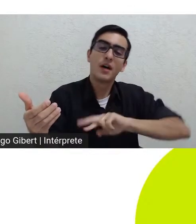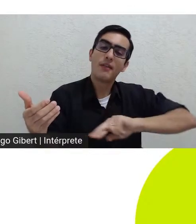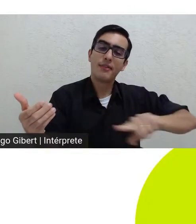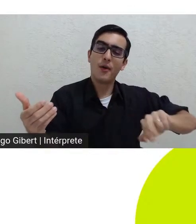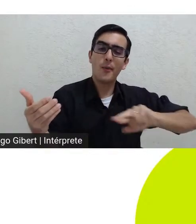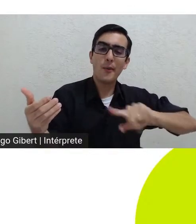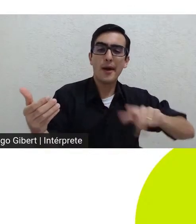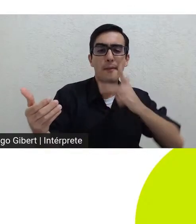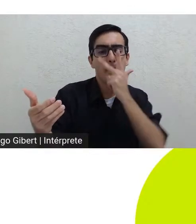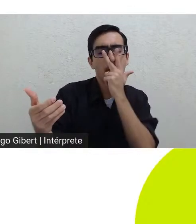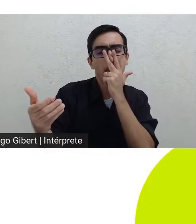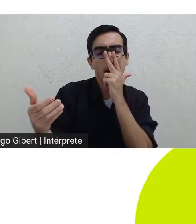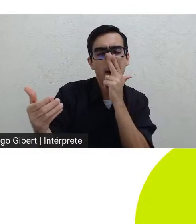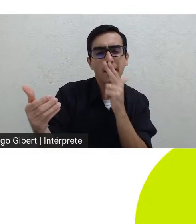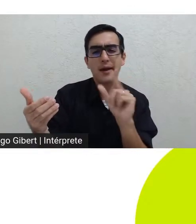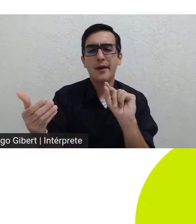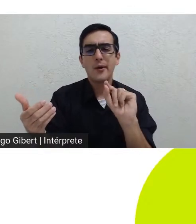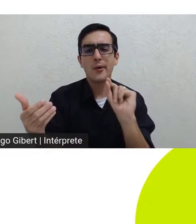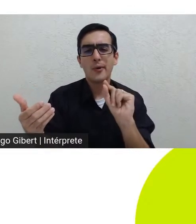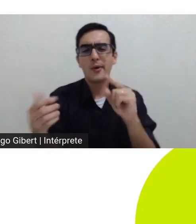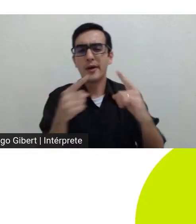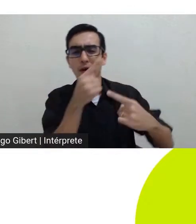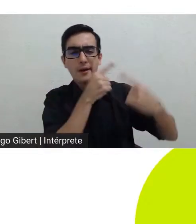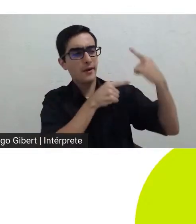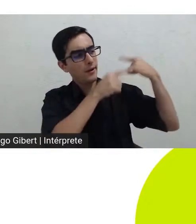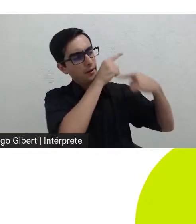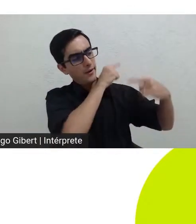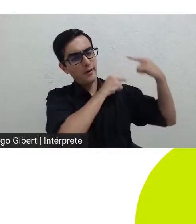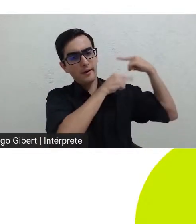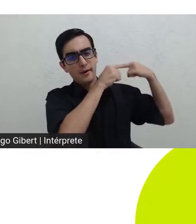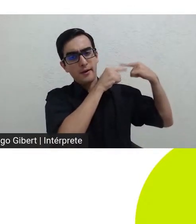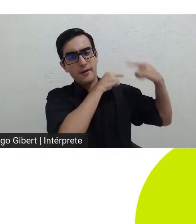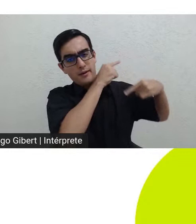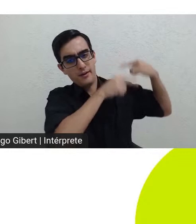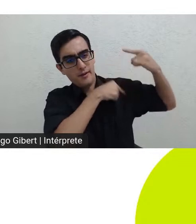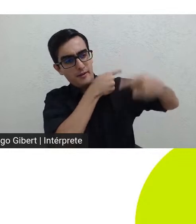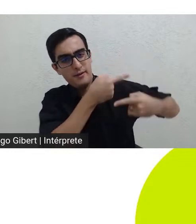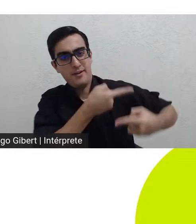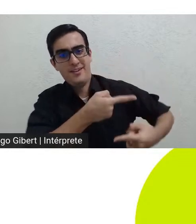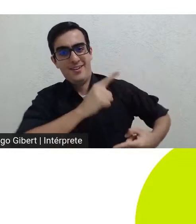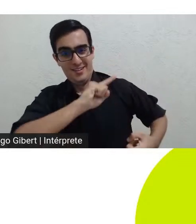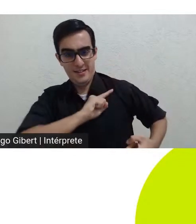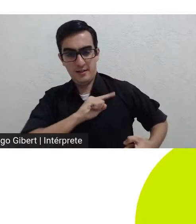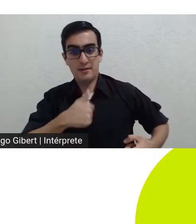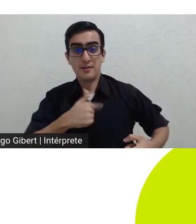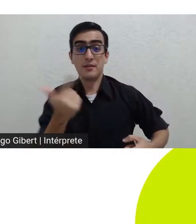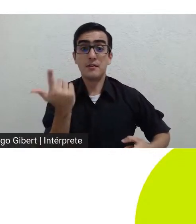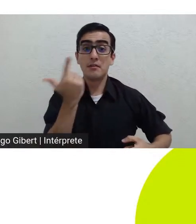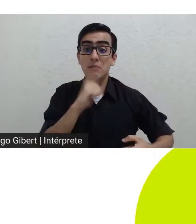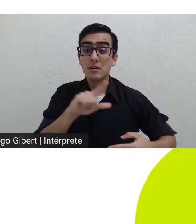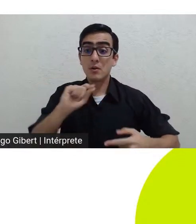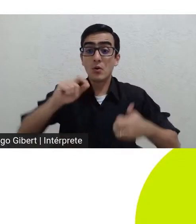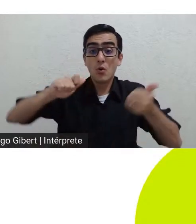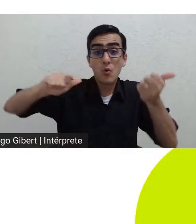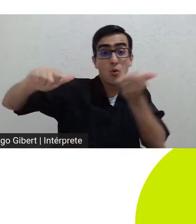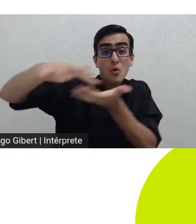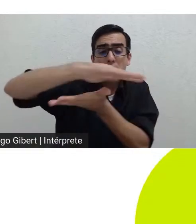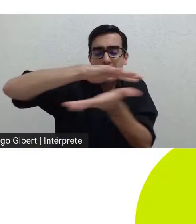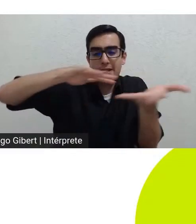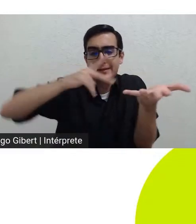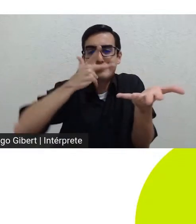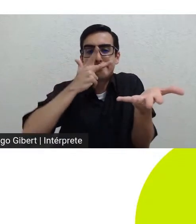flerte com uma herança preciosa dentro de si um universo que contém